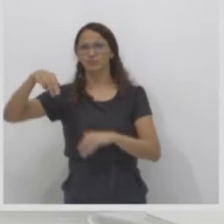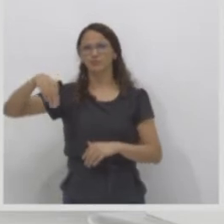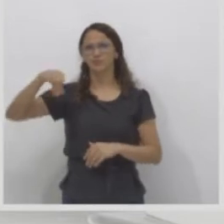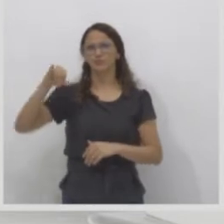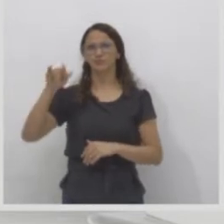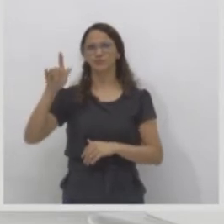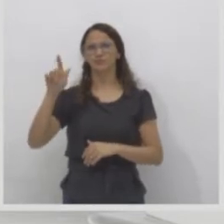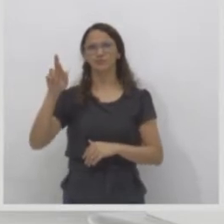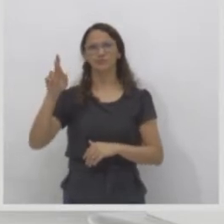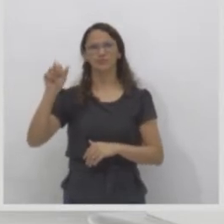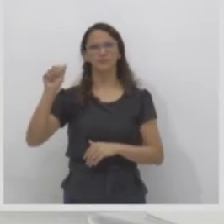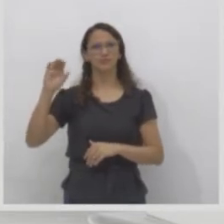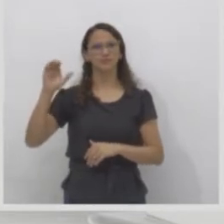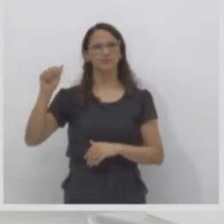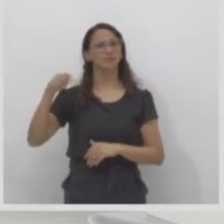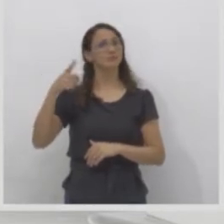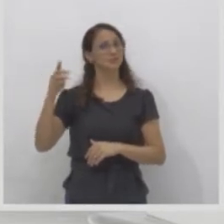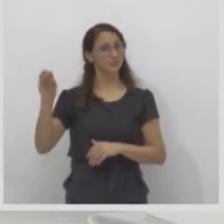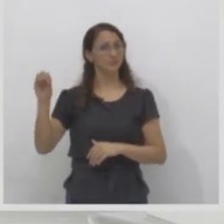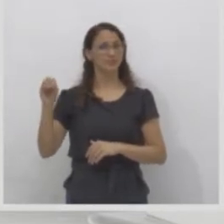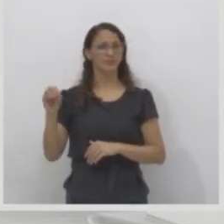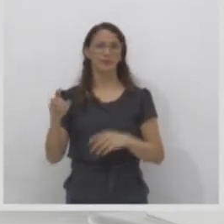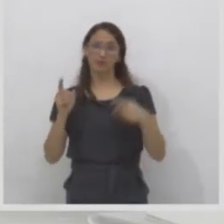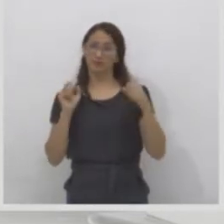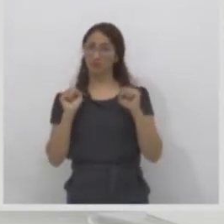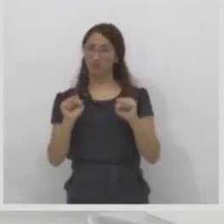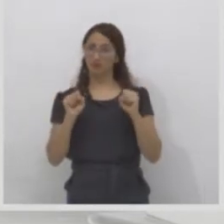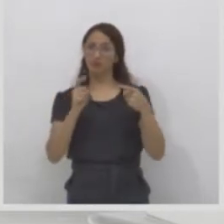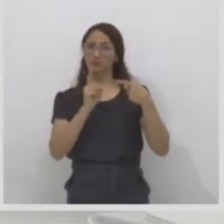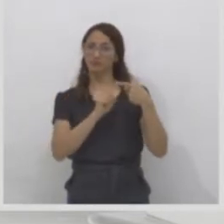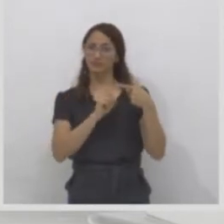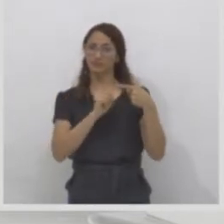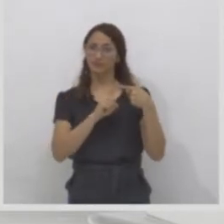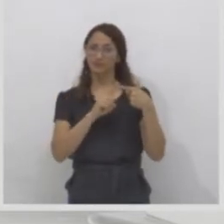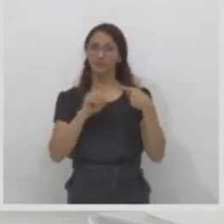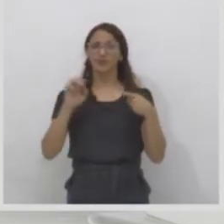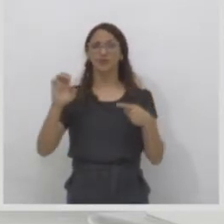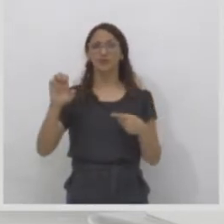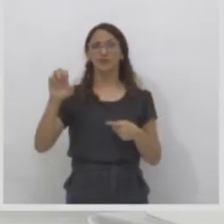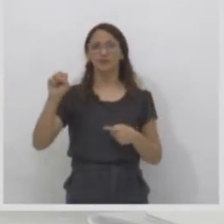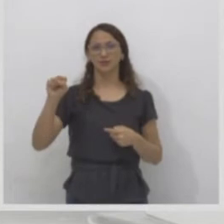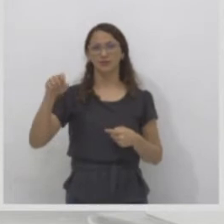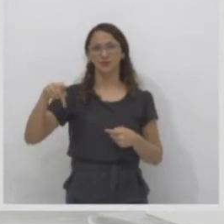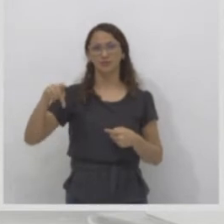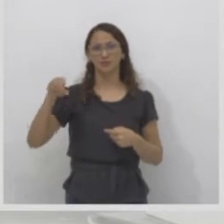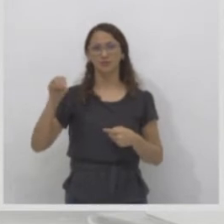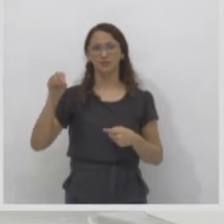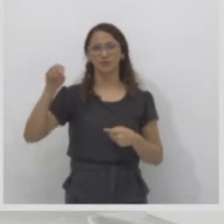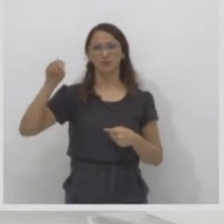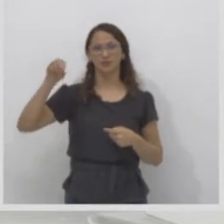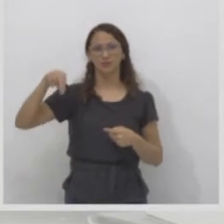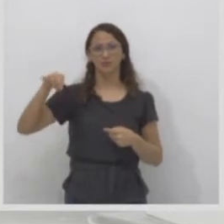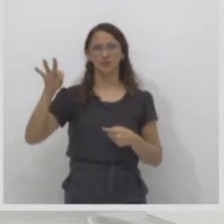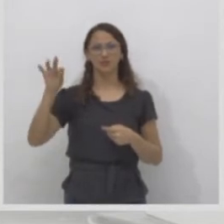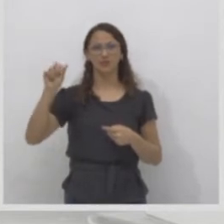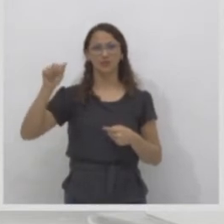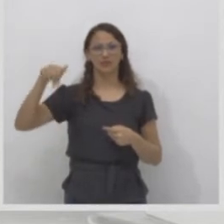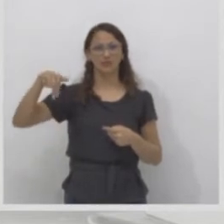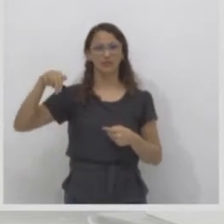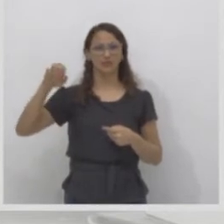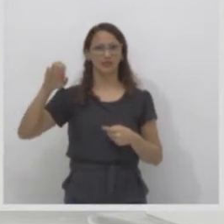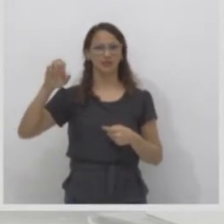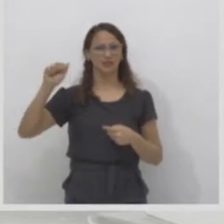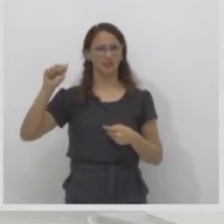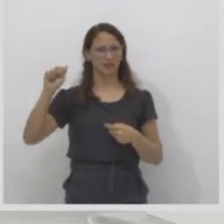pode ser espontânea, ela pode ser dirigida ou ela pode ser forçada.